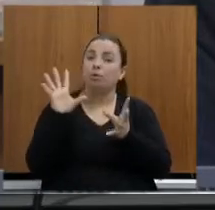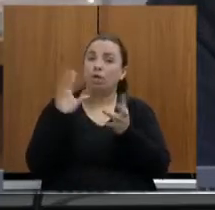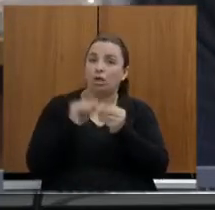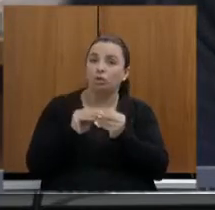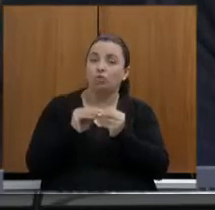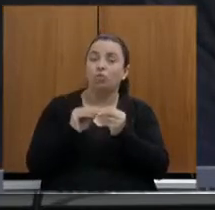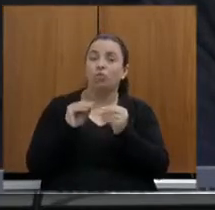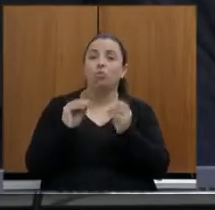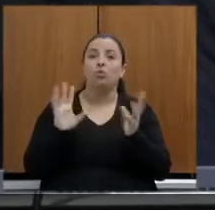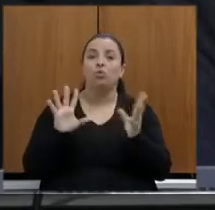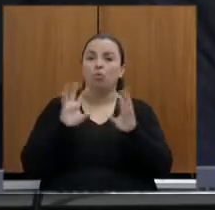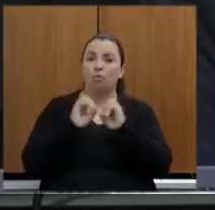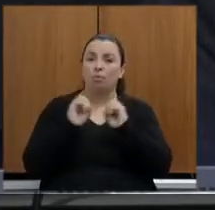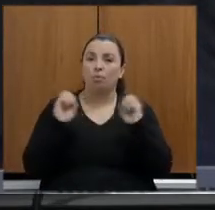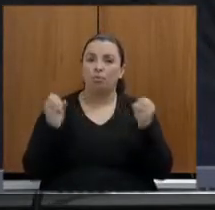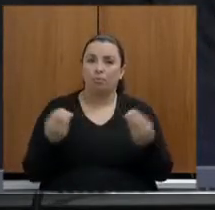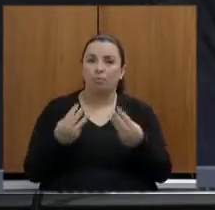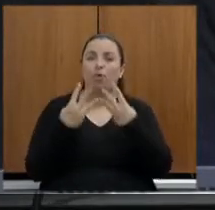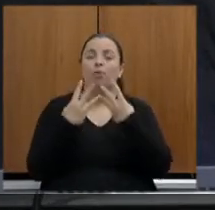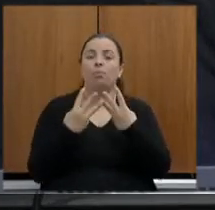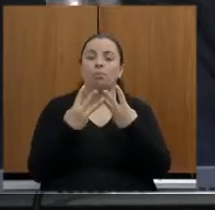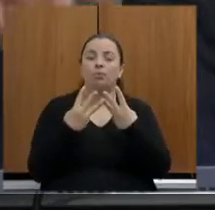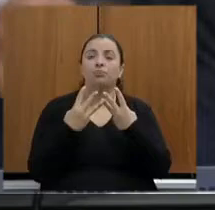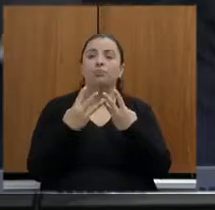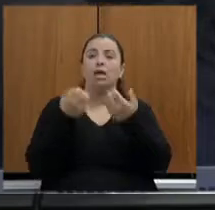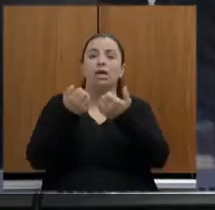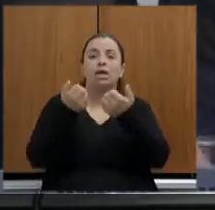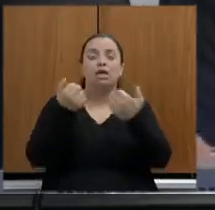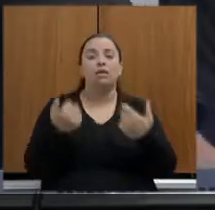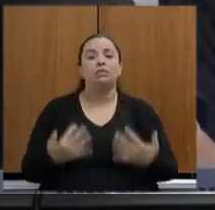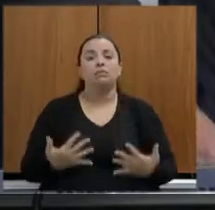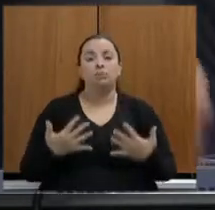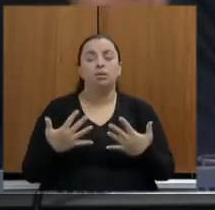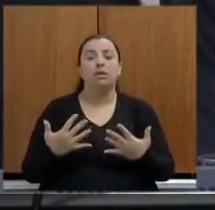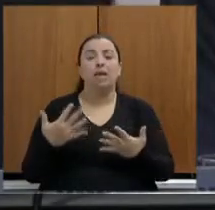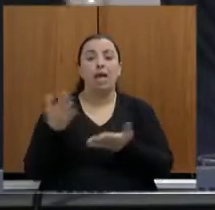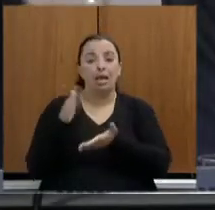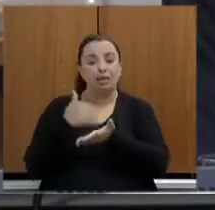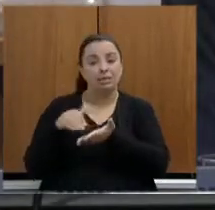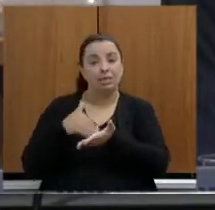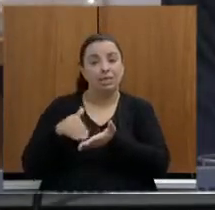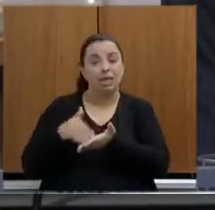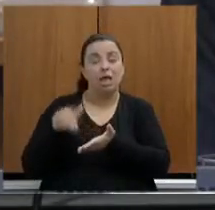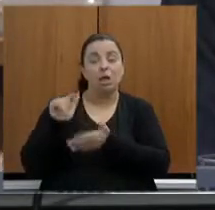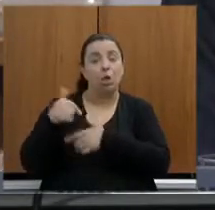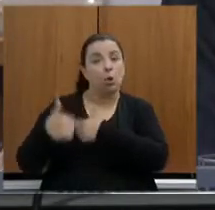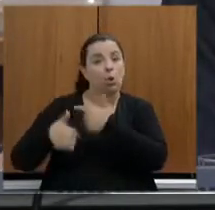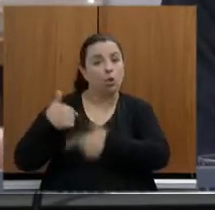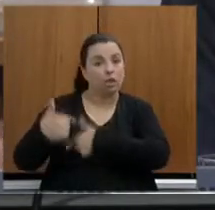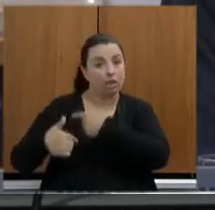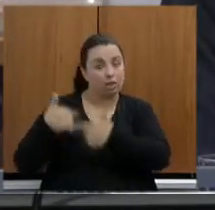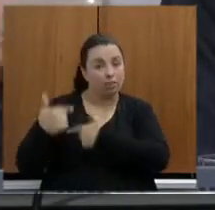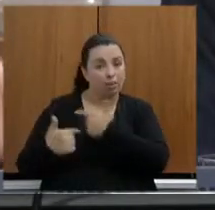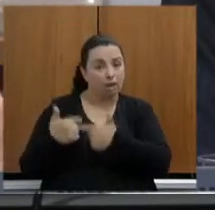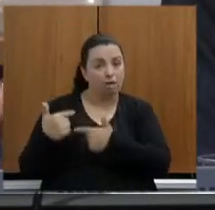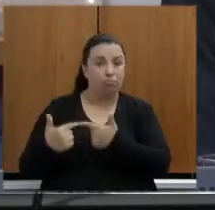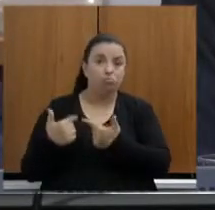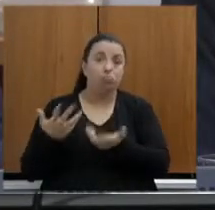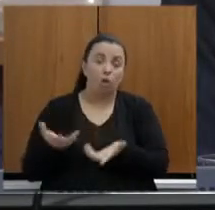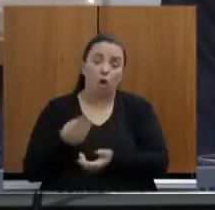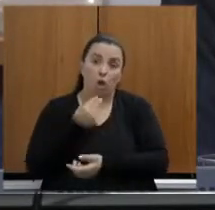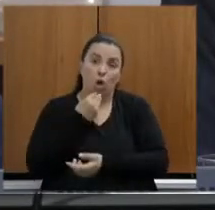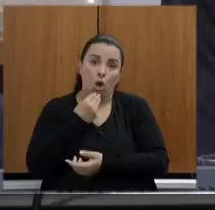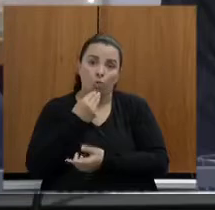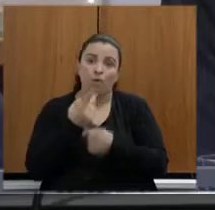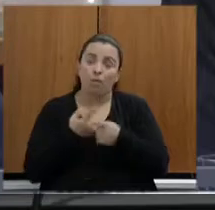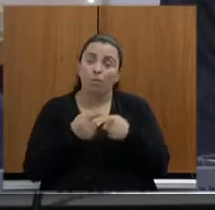dos trabalhos da secretaria. E, obviamente, sempre desenvolvido em parceria com a